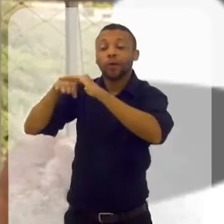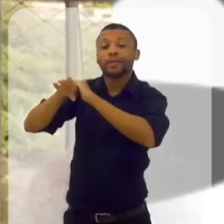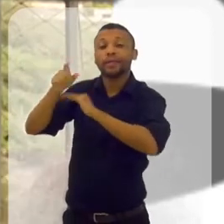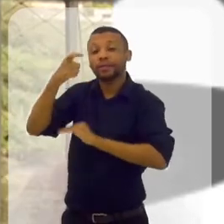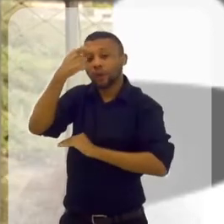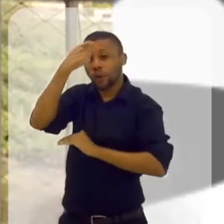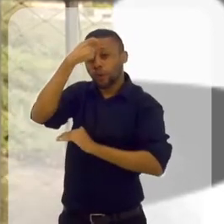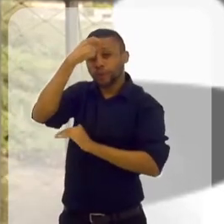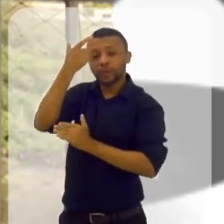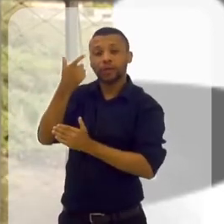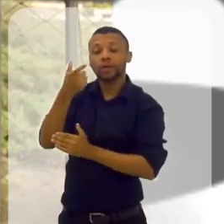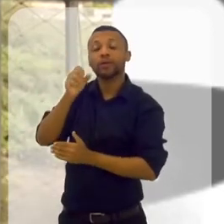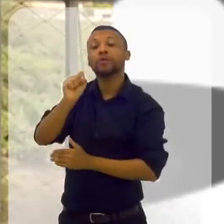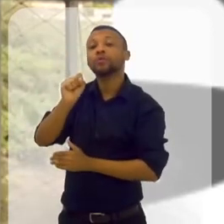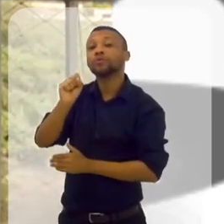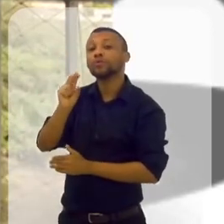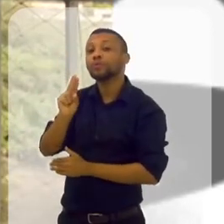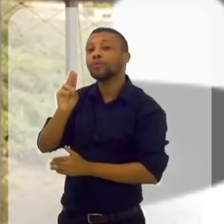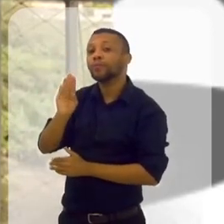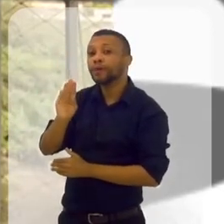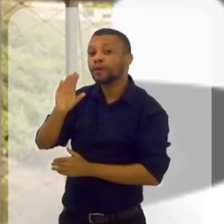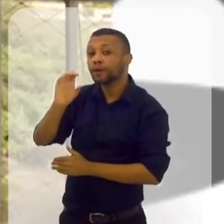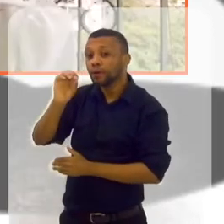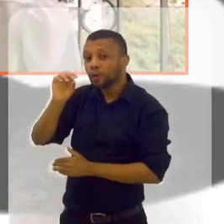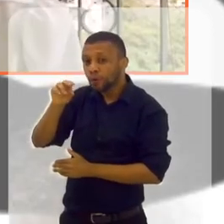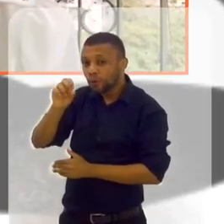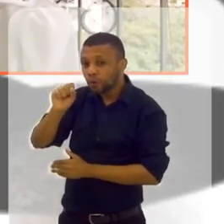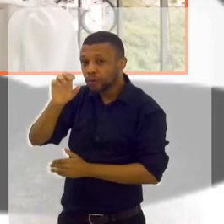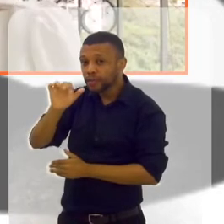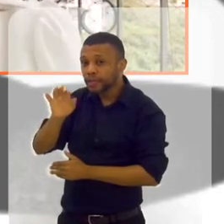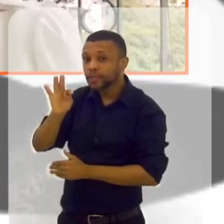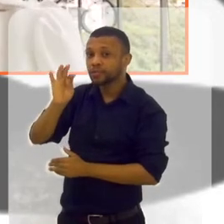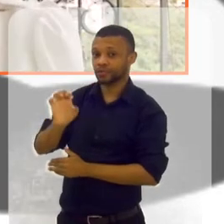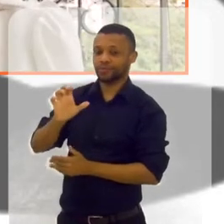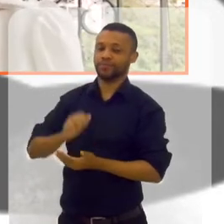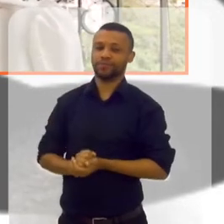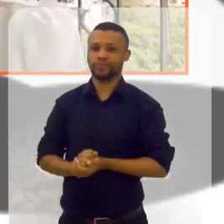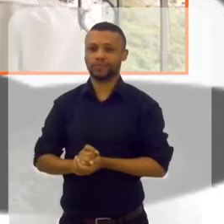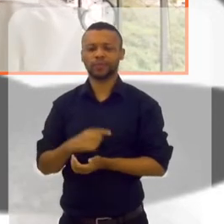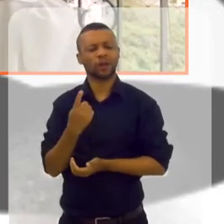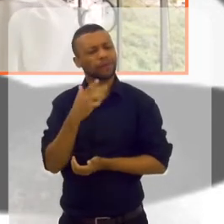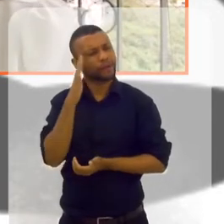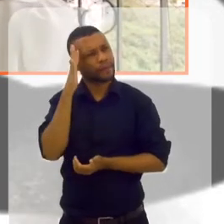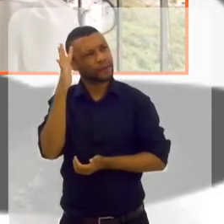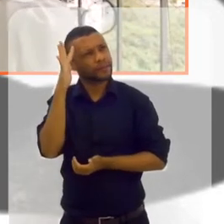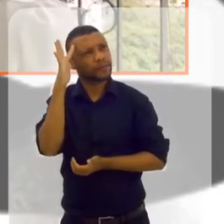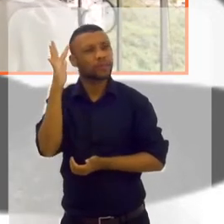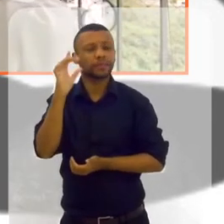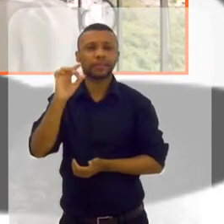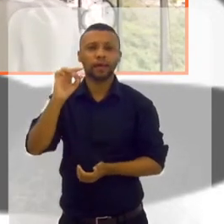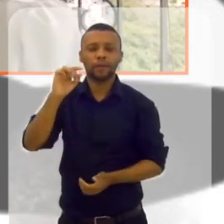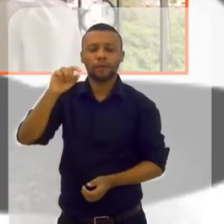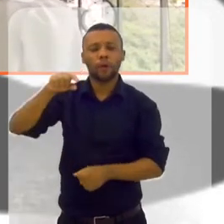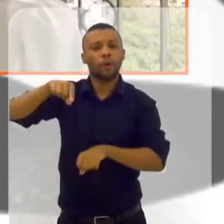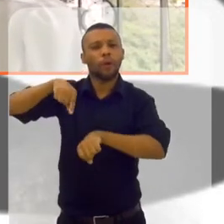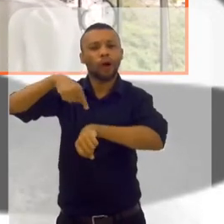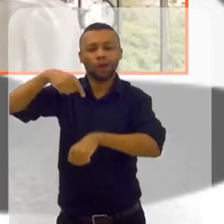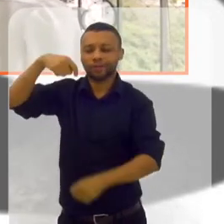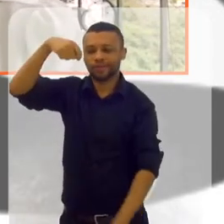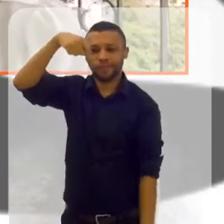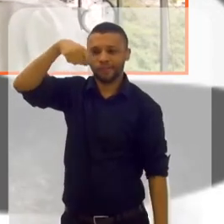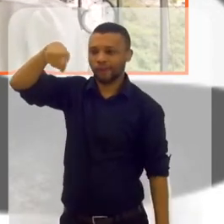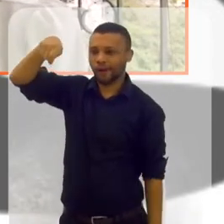Na verdade, assim, eu posso ser um pouco técnica aqui? Claro que sim, mas porque a gente fica imaginando que tem um pêndulo, né?